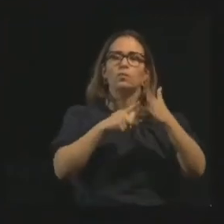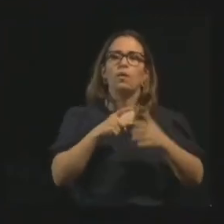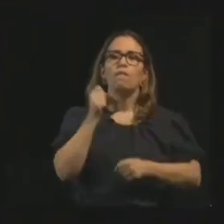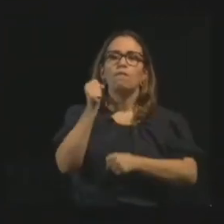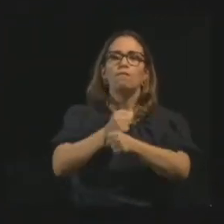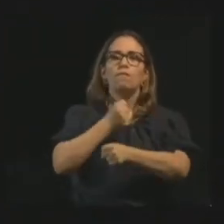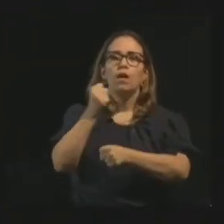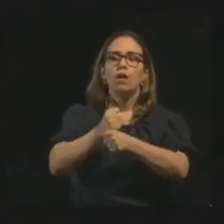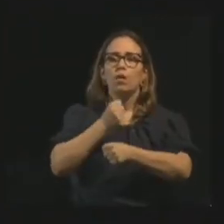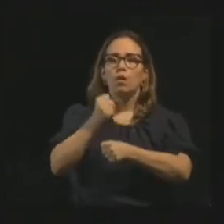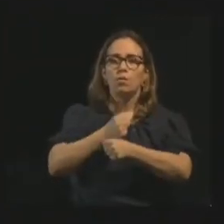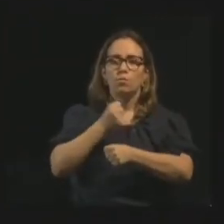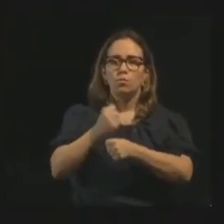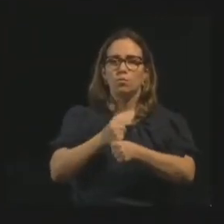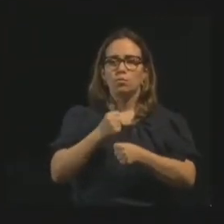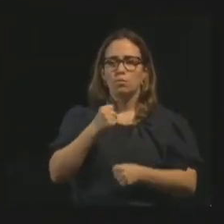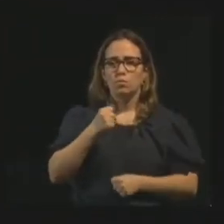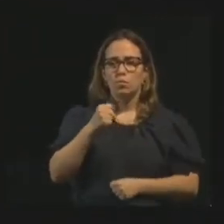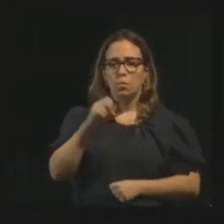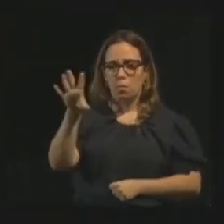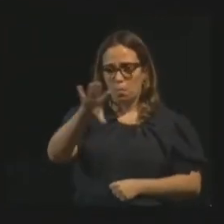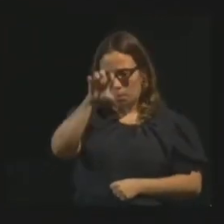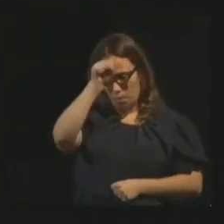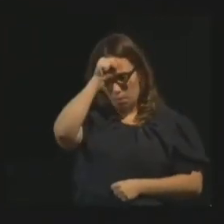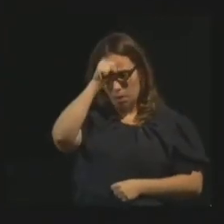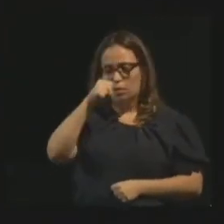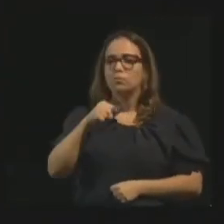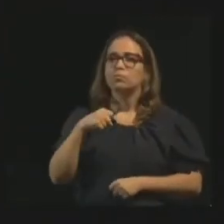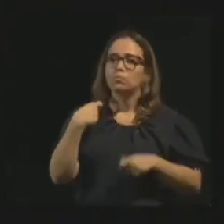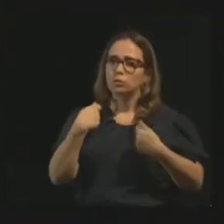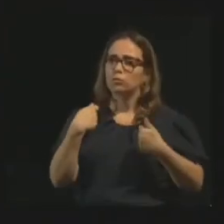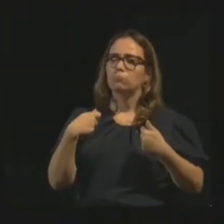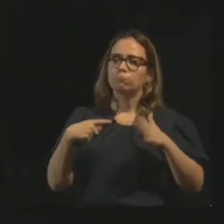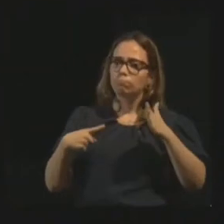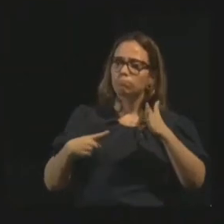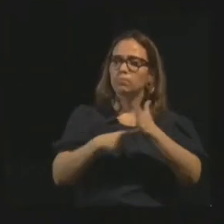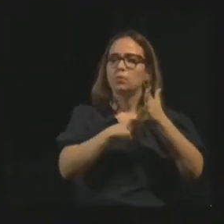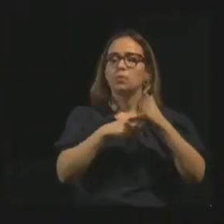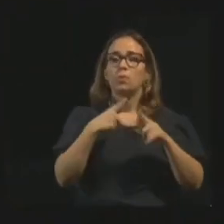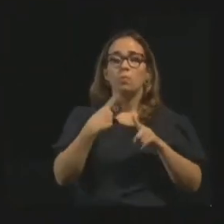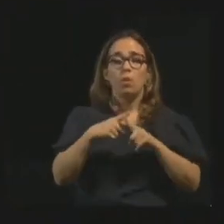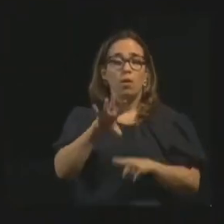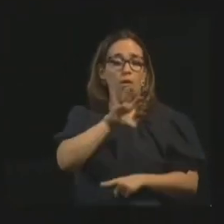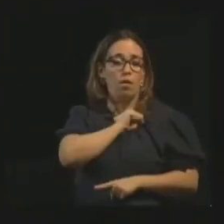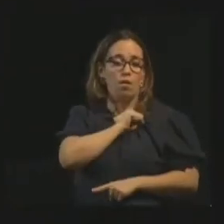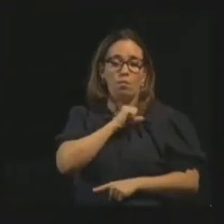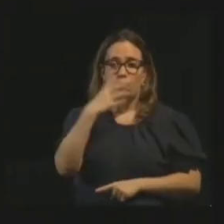falsos médios. Temos o dever disso. Por amor à doutrina.